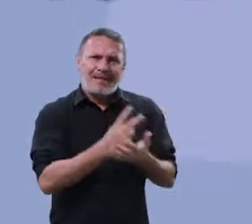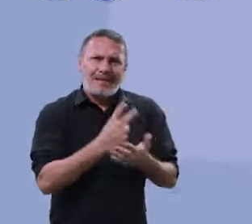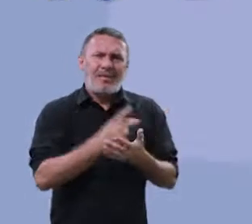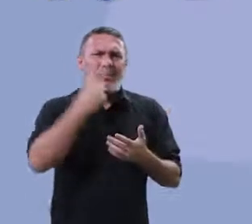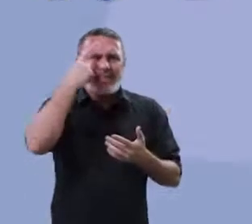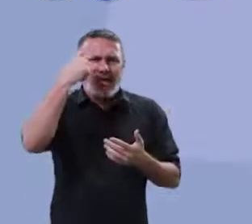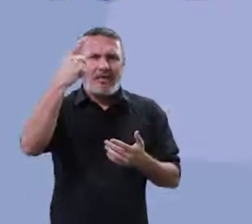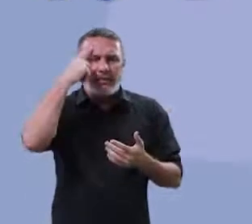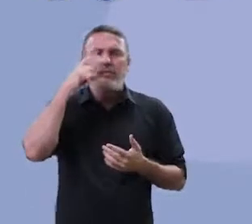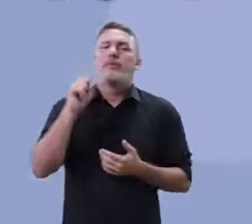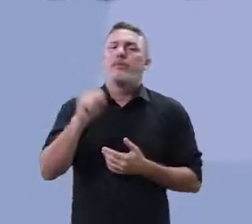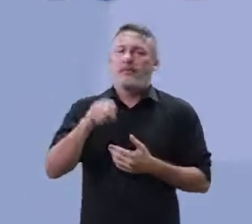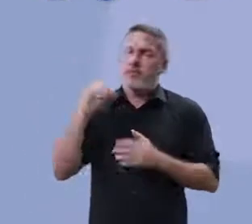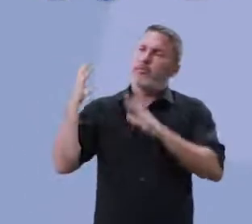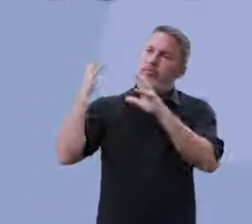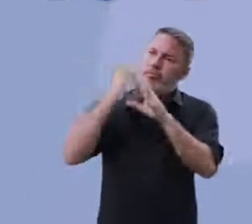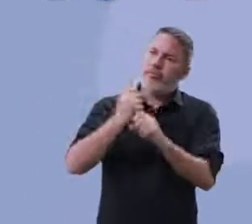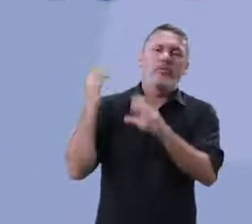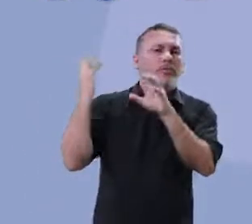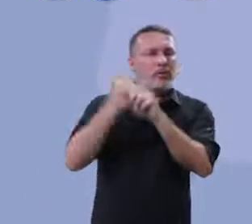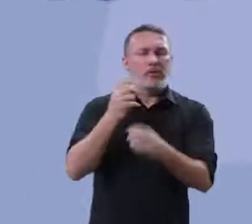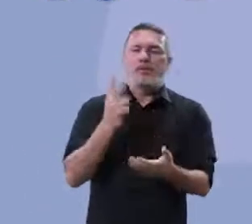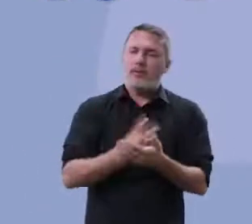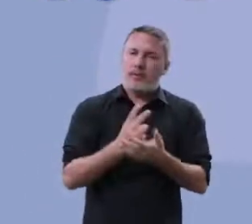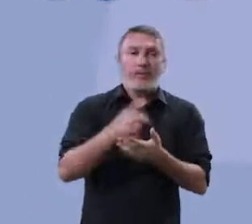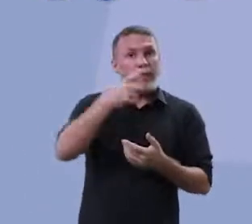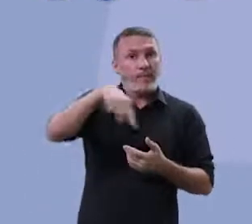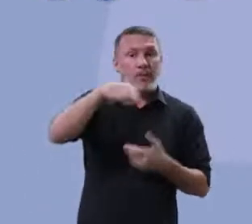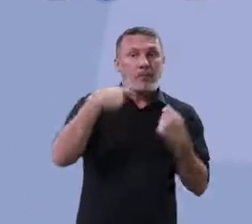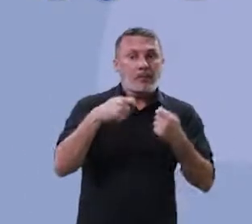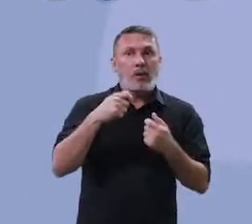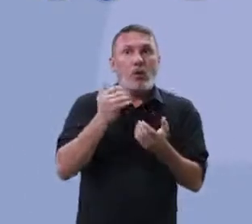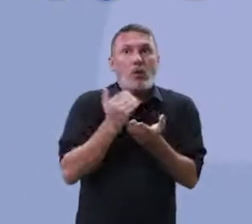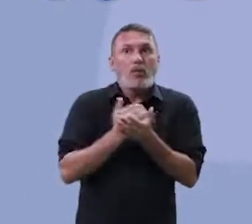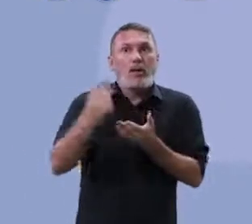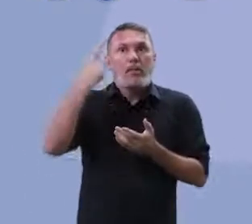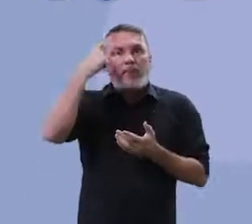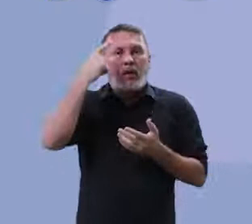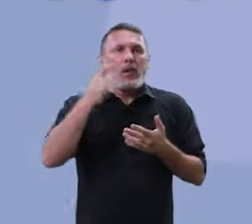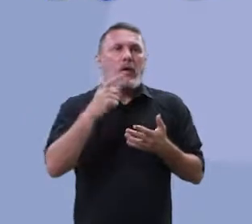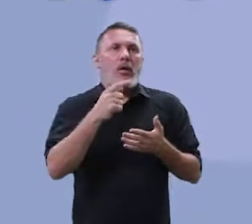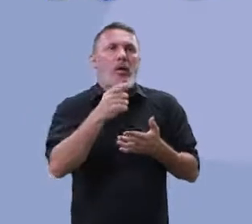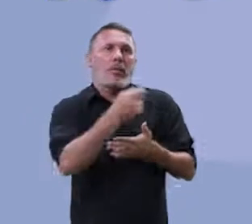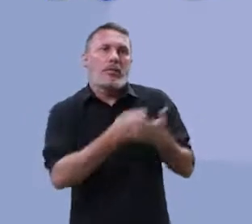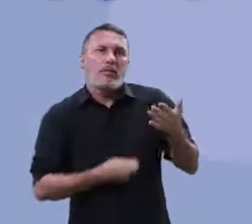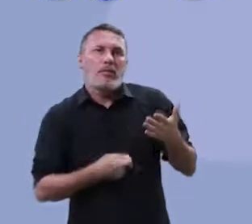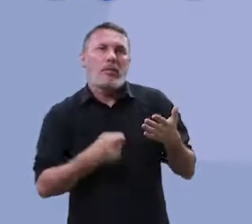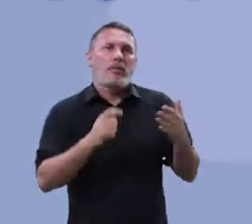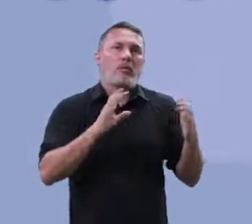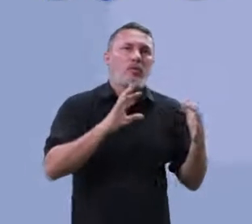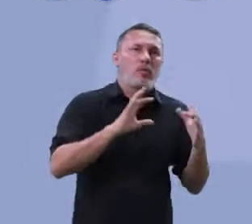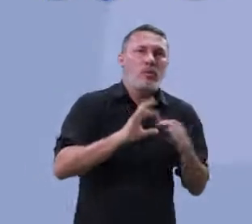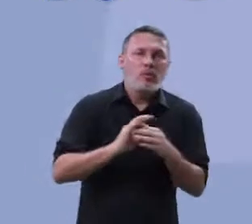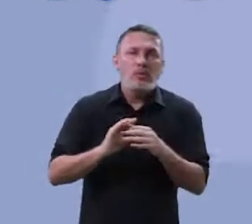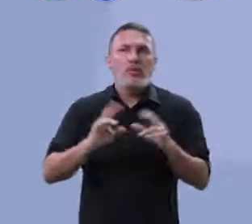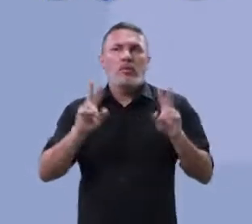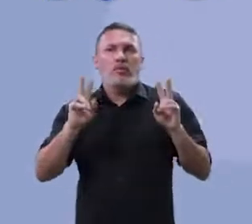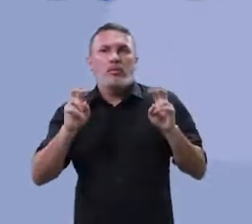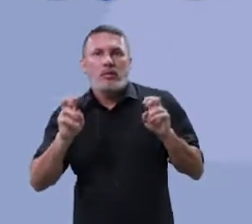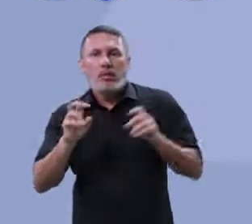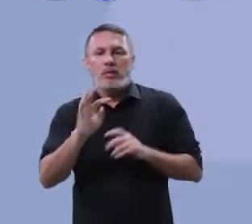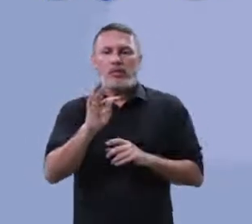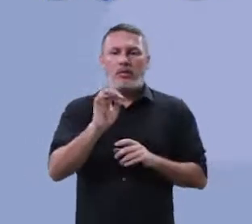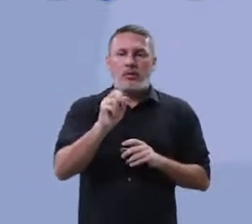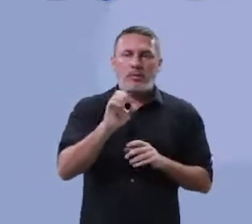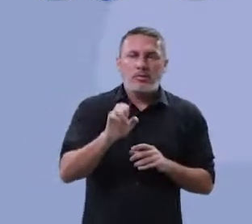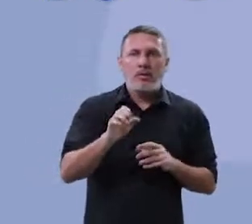recapitular essas ideias? Sim, você precisa ter isso na sua mente. Olha, redação, contextualização, tema